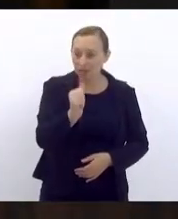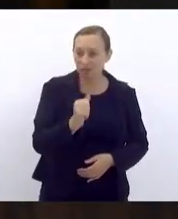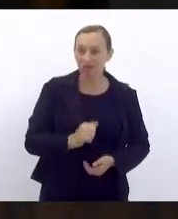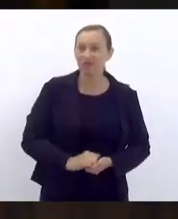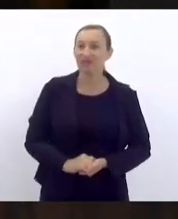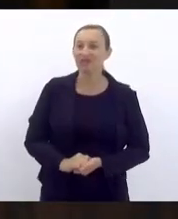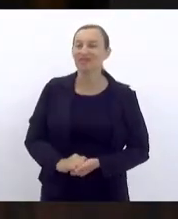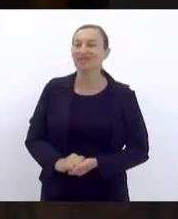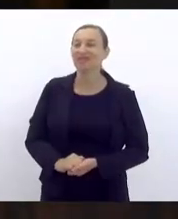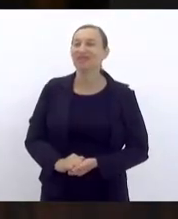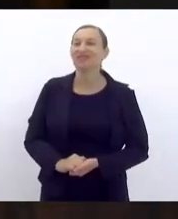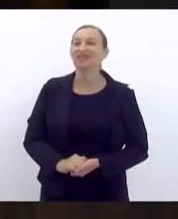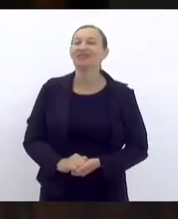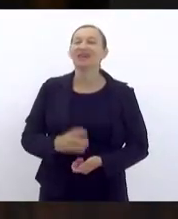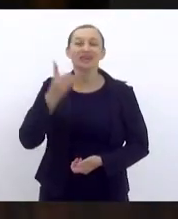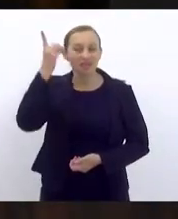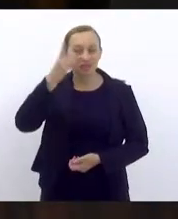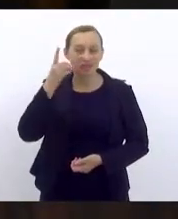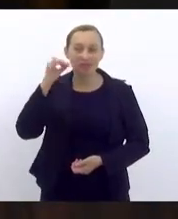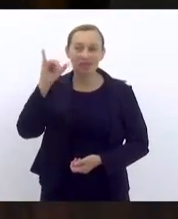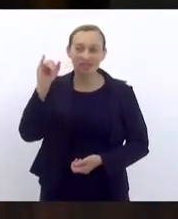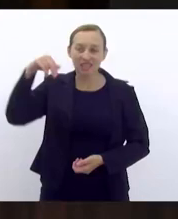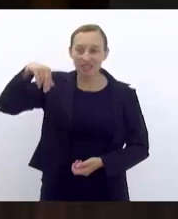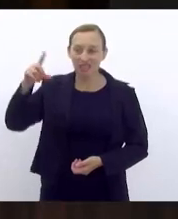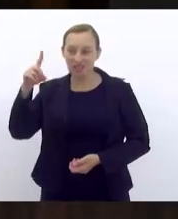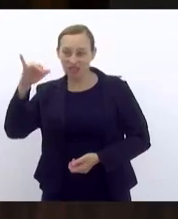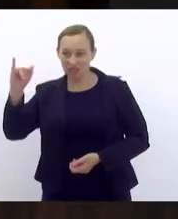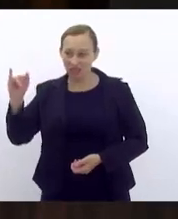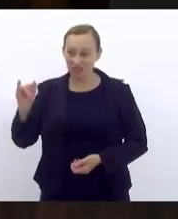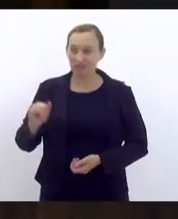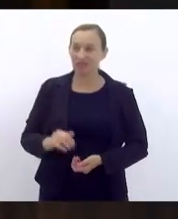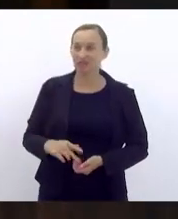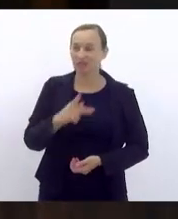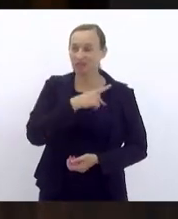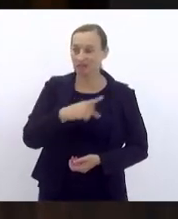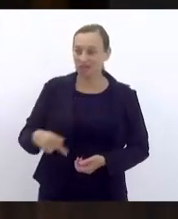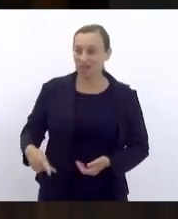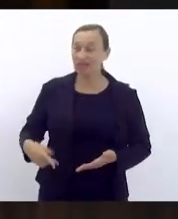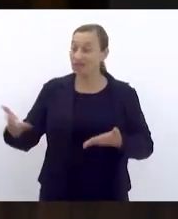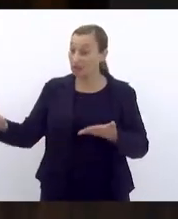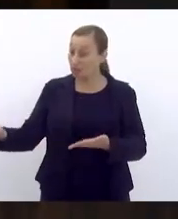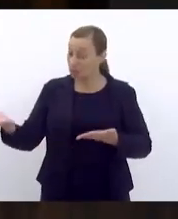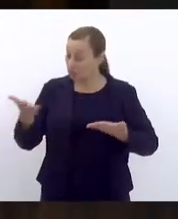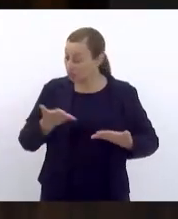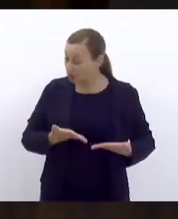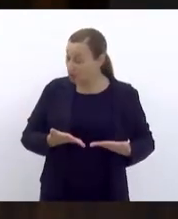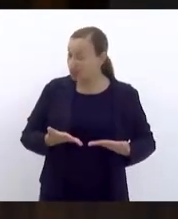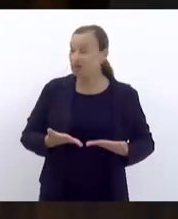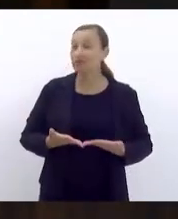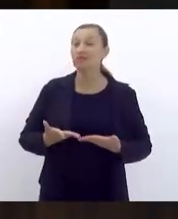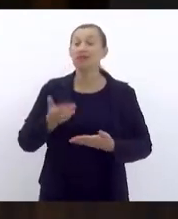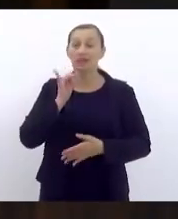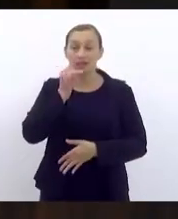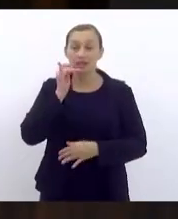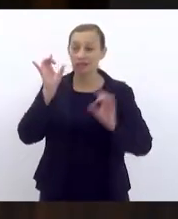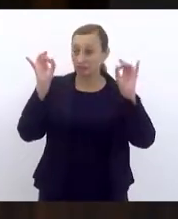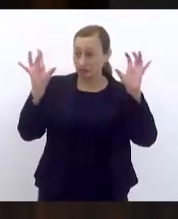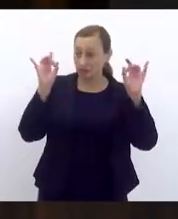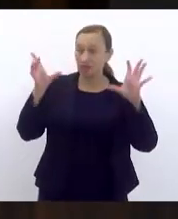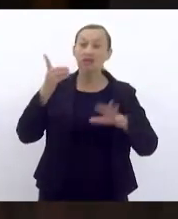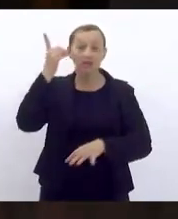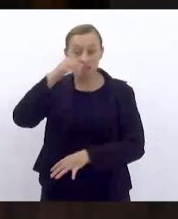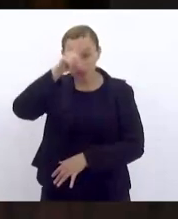deputada Índia Armelal a presidência designa relator especial deputado